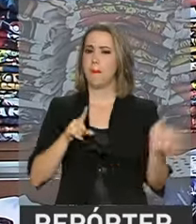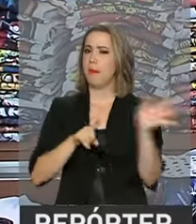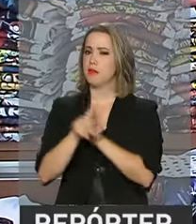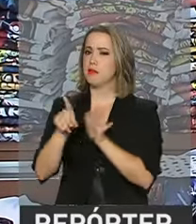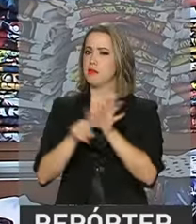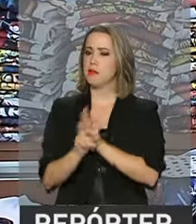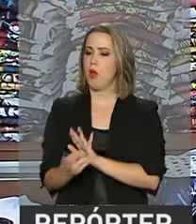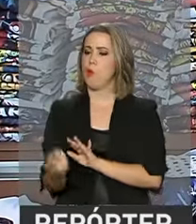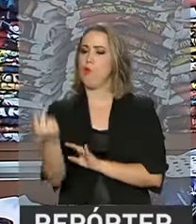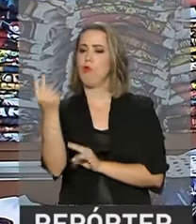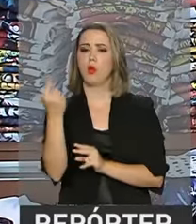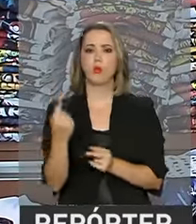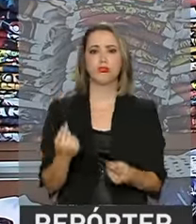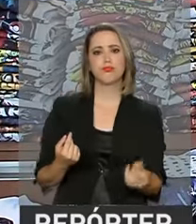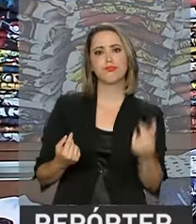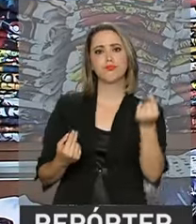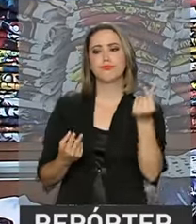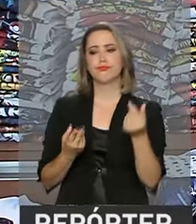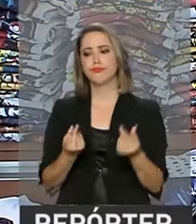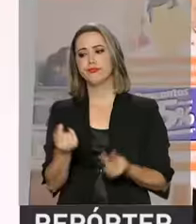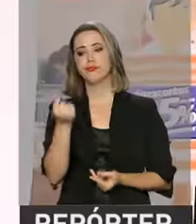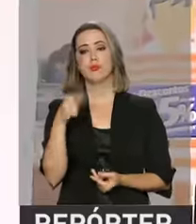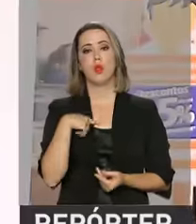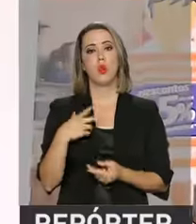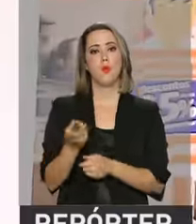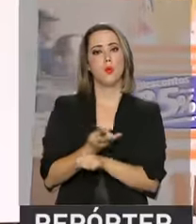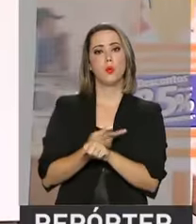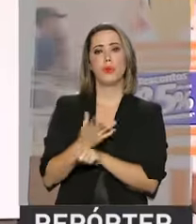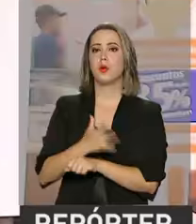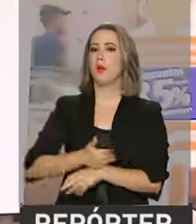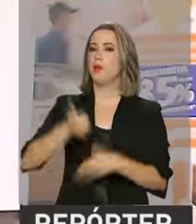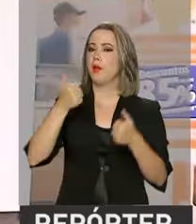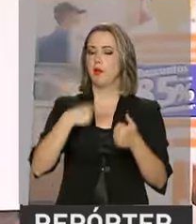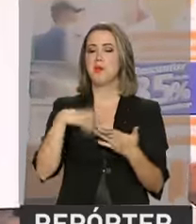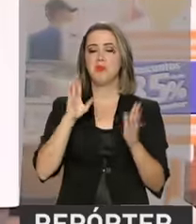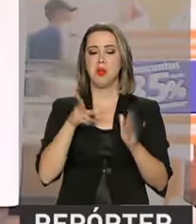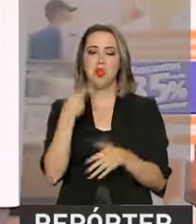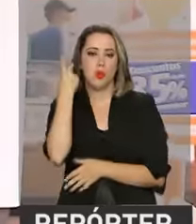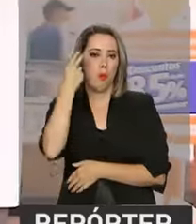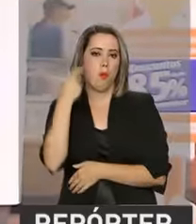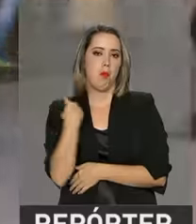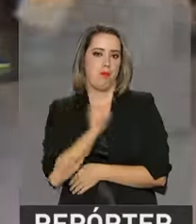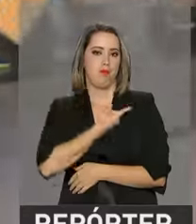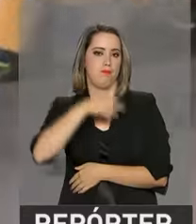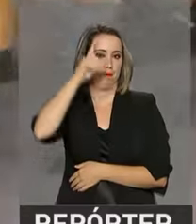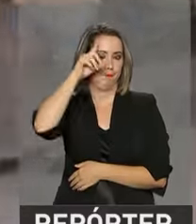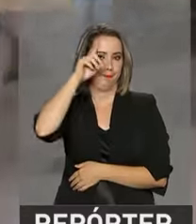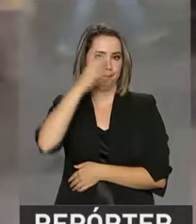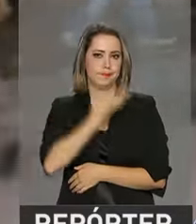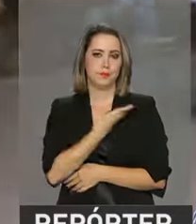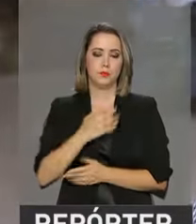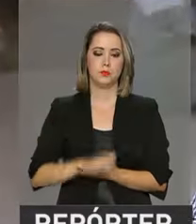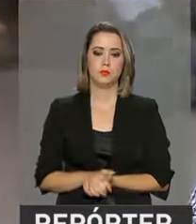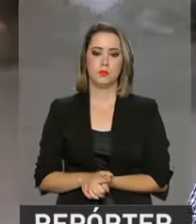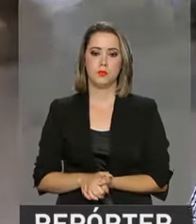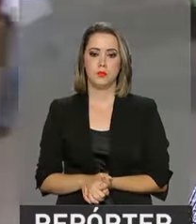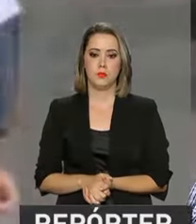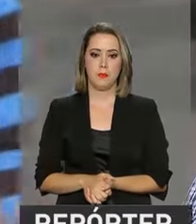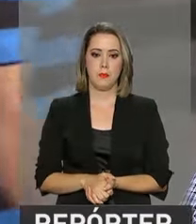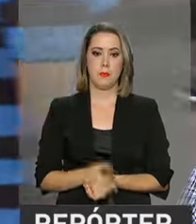Pesquisar preço e buscar sempre a melhor oferta faz parte do dia a dia das pessoas. Quando se trata de